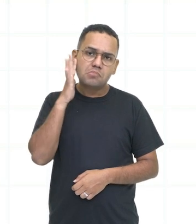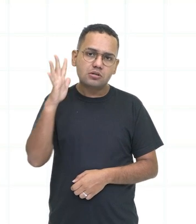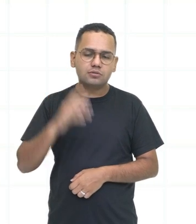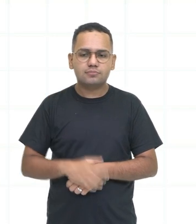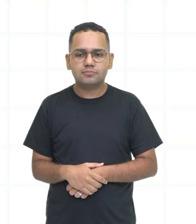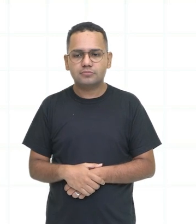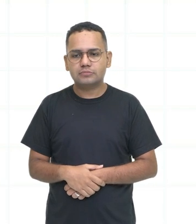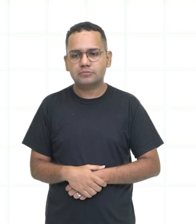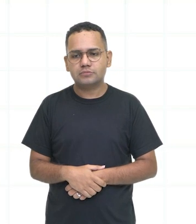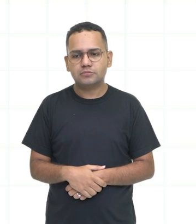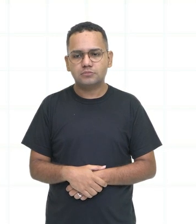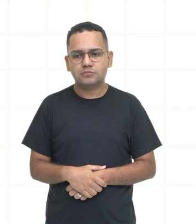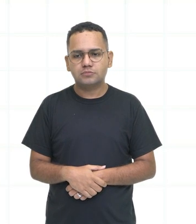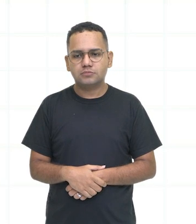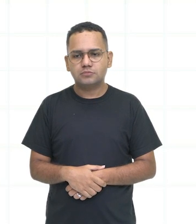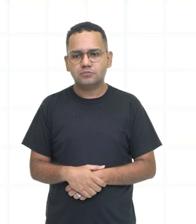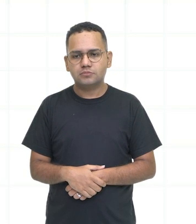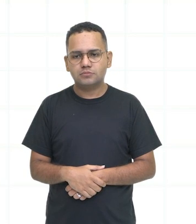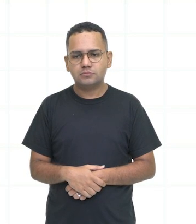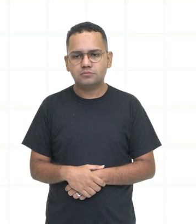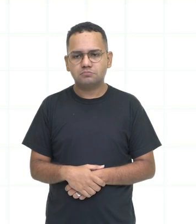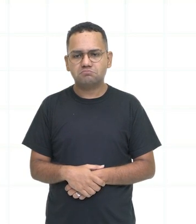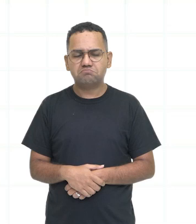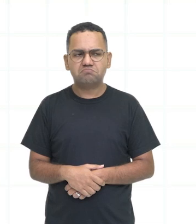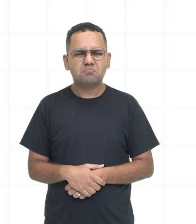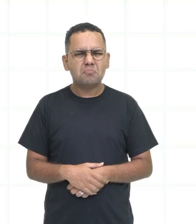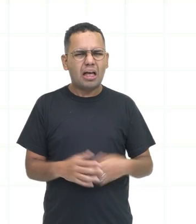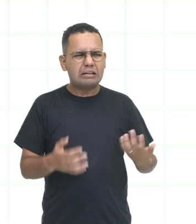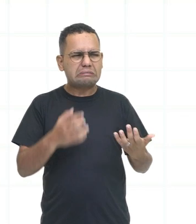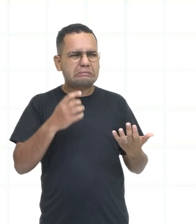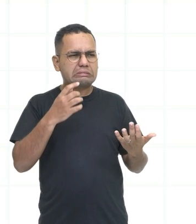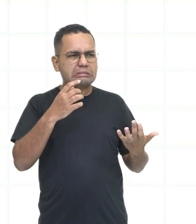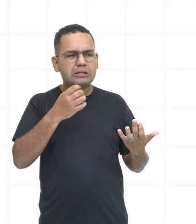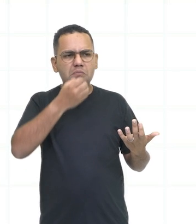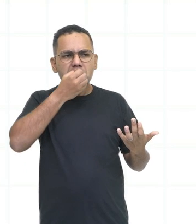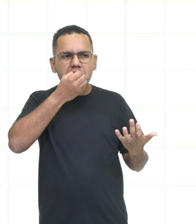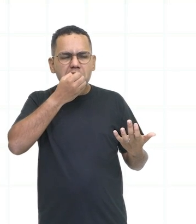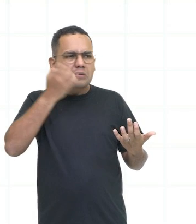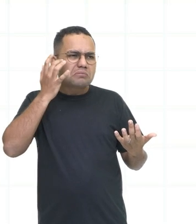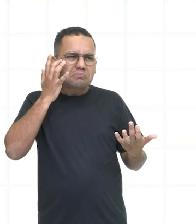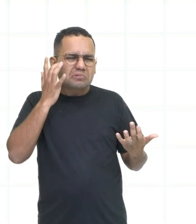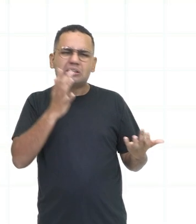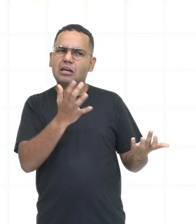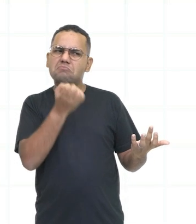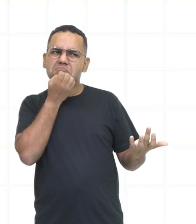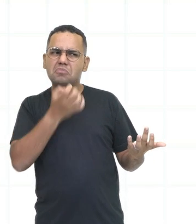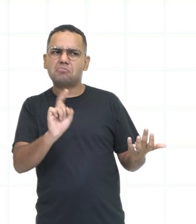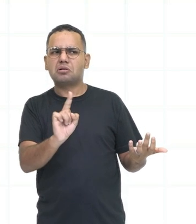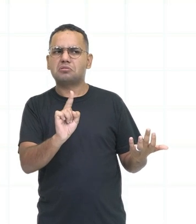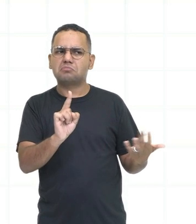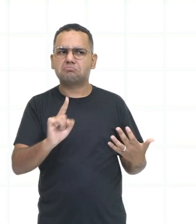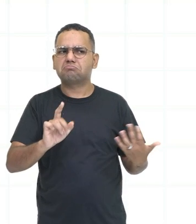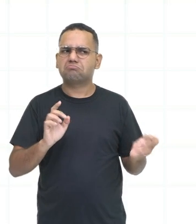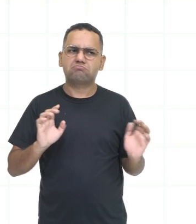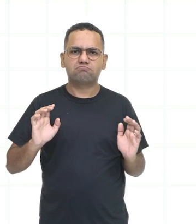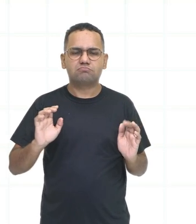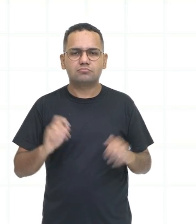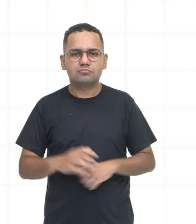acho que é. It's a good idea. Eu não acho que seja uma boa ideia. I do not think it's a good idea. Eu não acho que seja uma boa ideia.